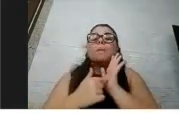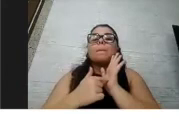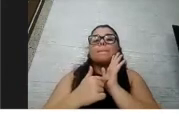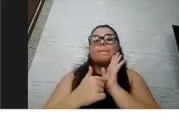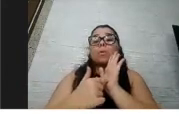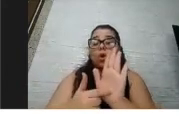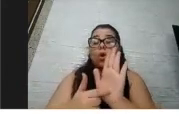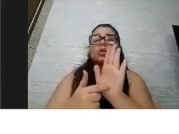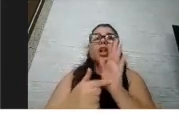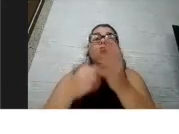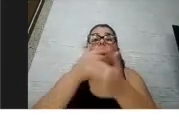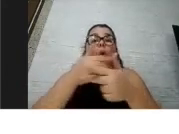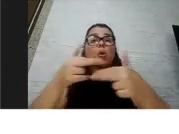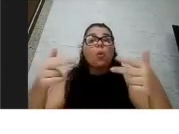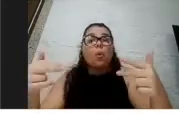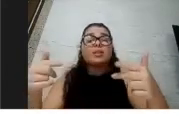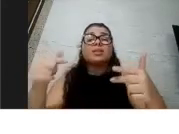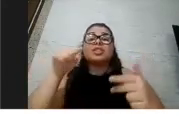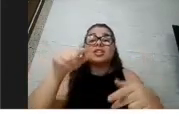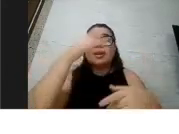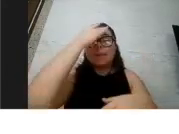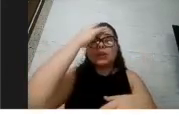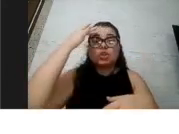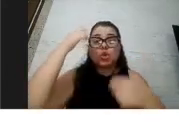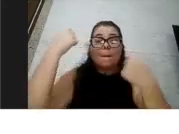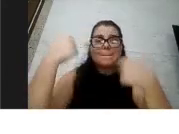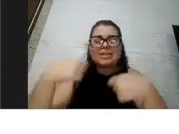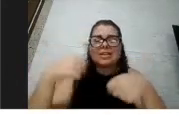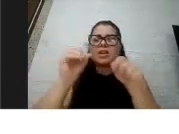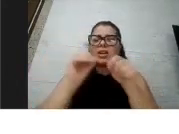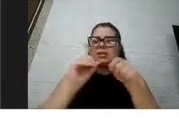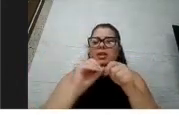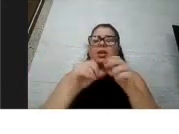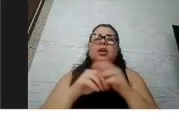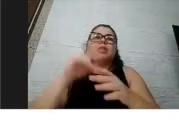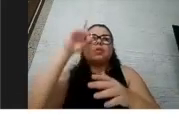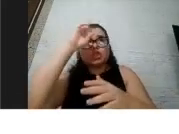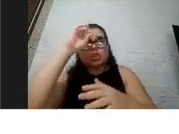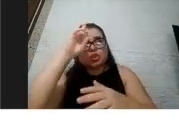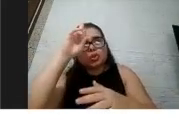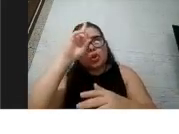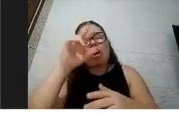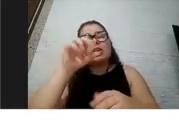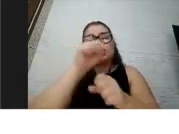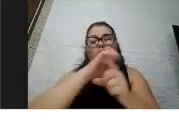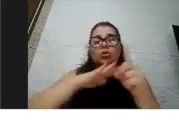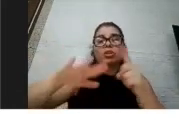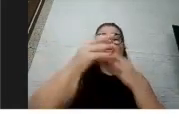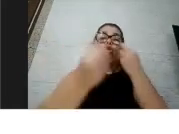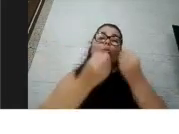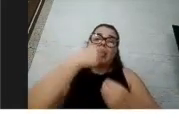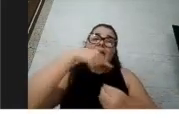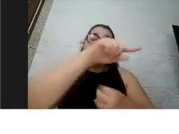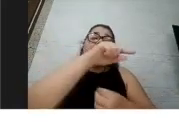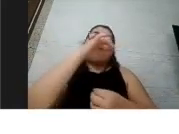precisa fazer e você antecipa esse acontecimento. Então, a gente tem histórias sociais sobre ir ao dentista, gente tem